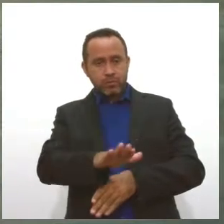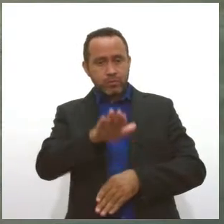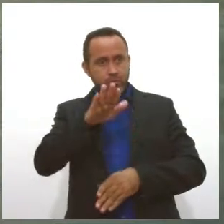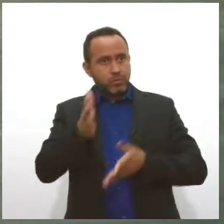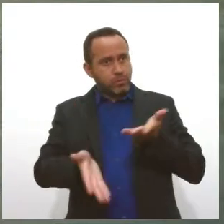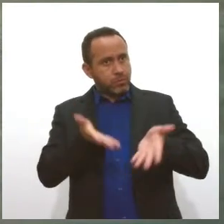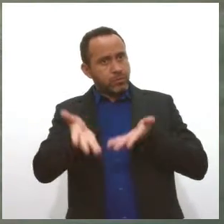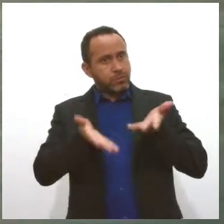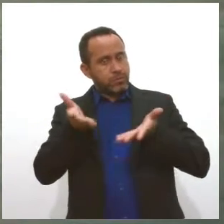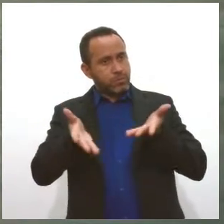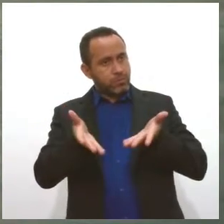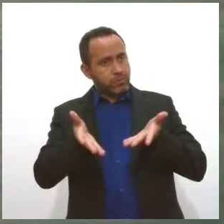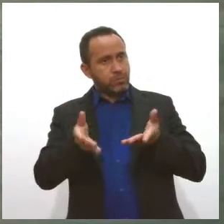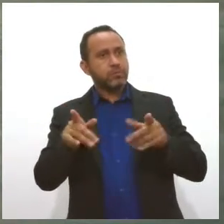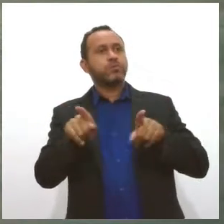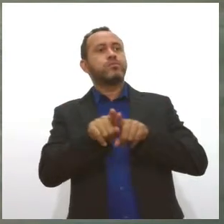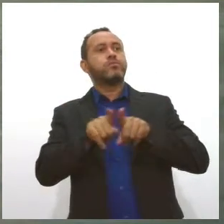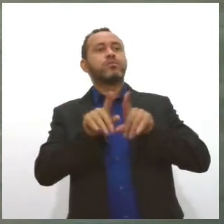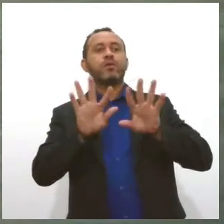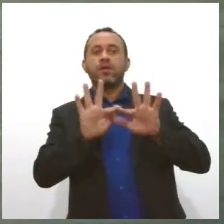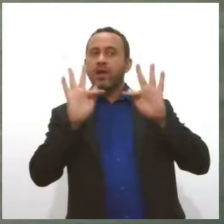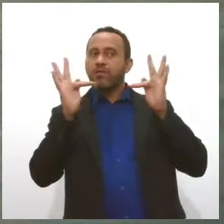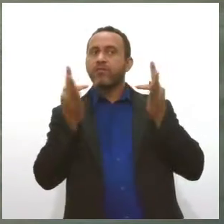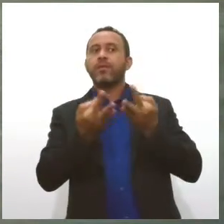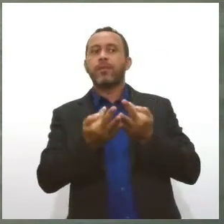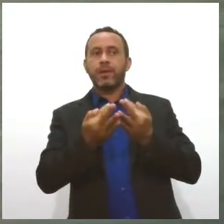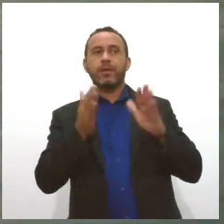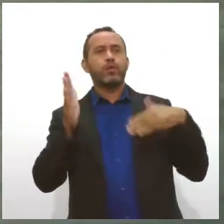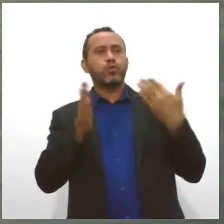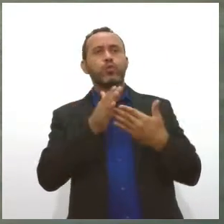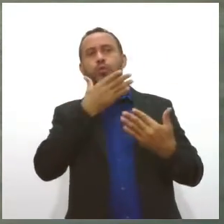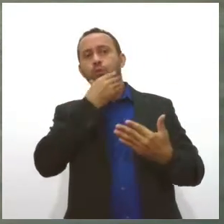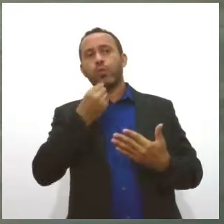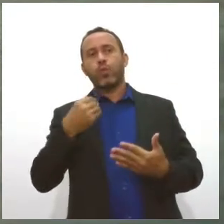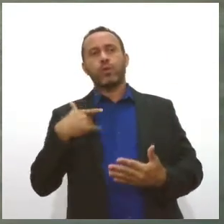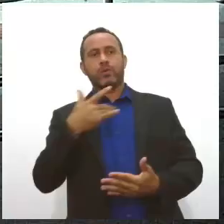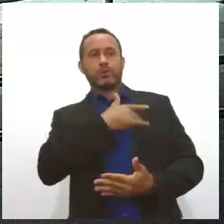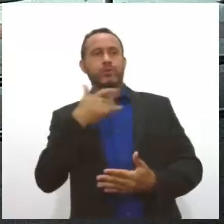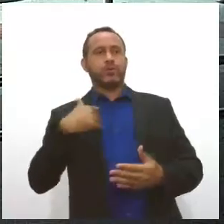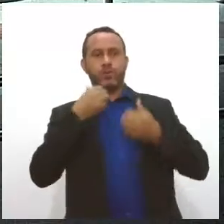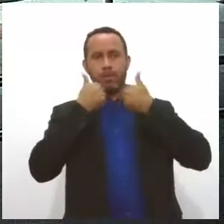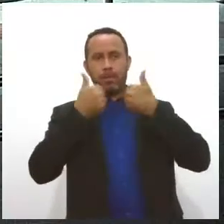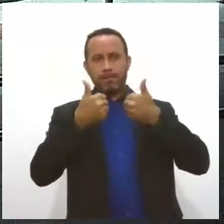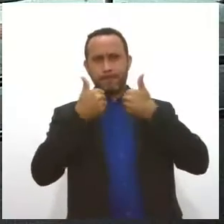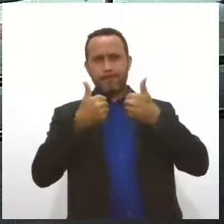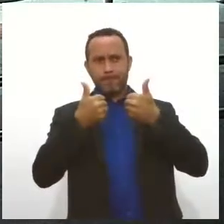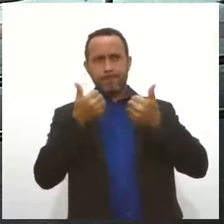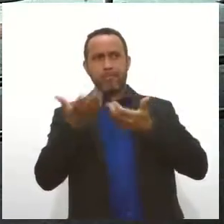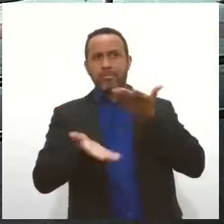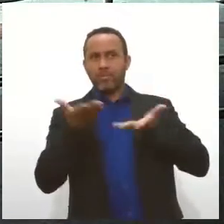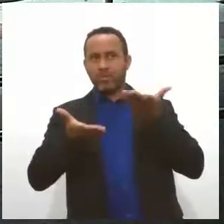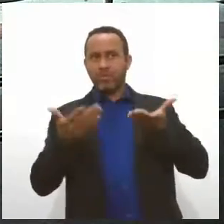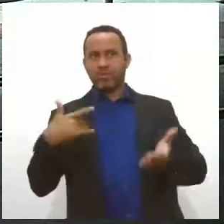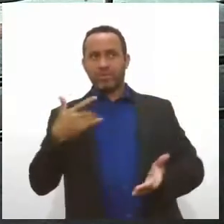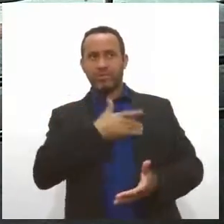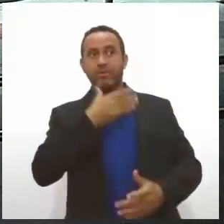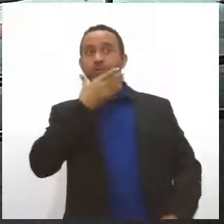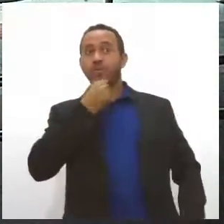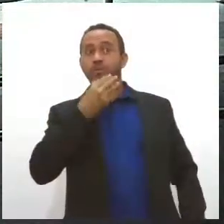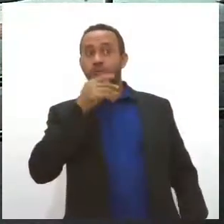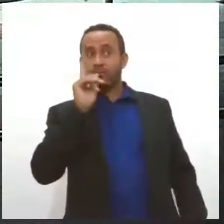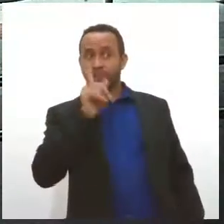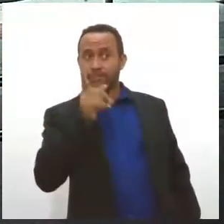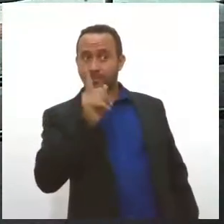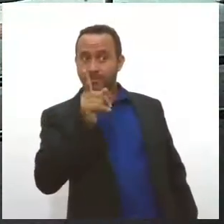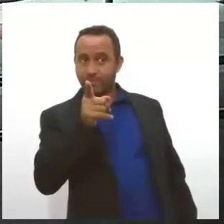e aí a família inteira de homens com a saúde em dia. Exatamente. Vamos cuidar da saúde, hein, meninos, já que estamos aí